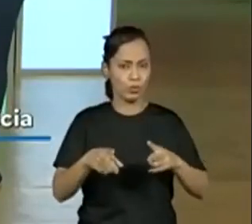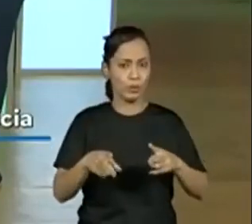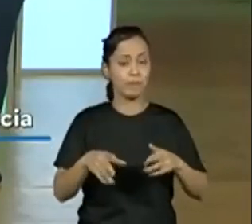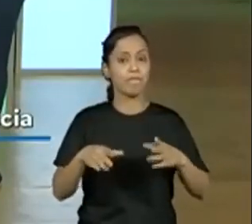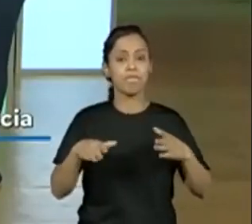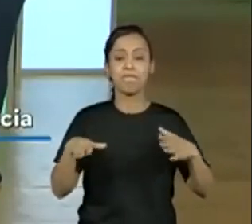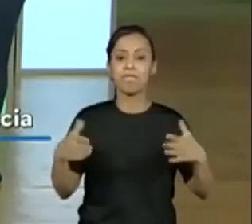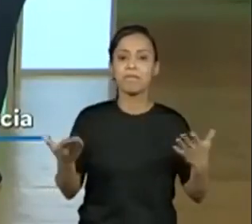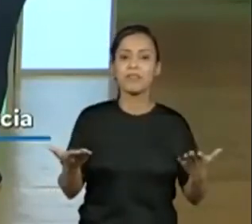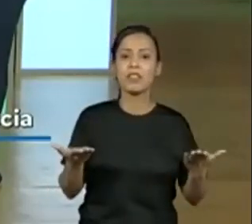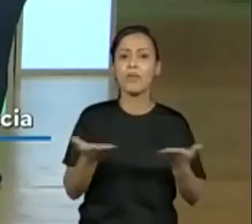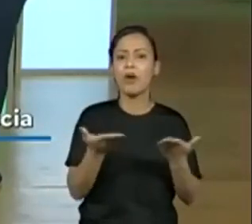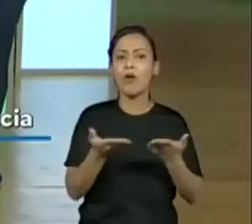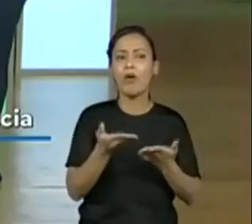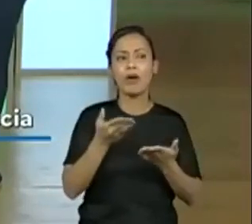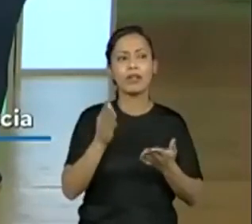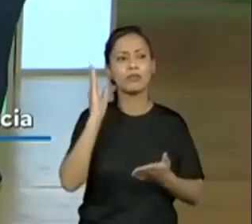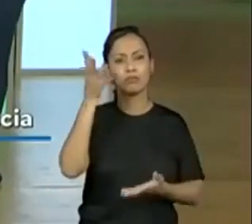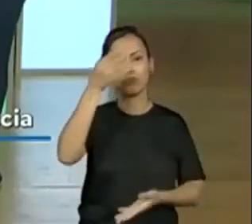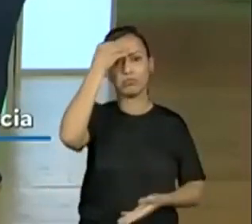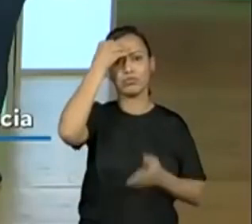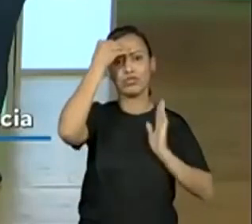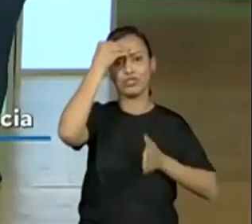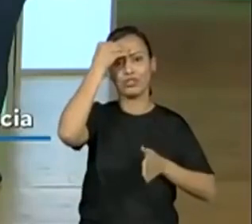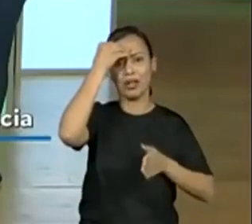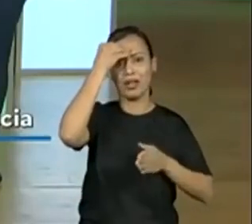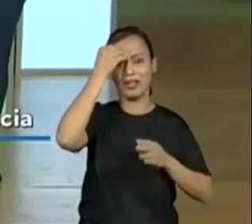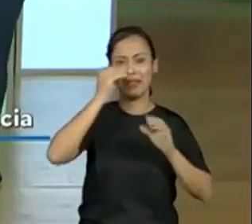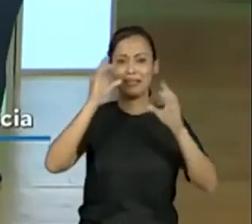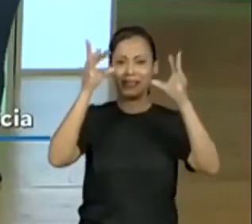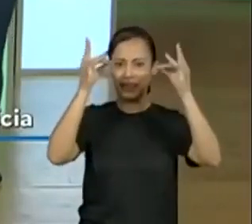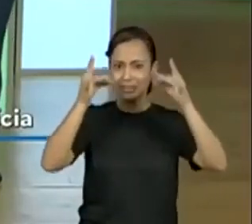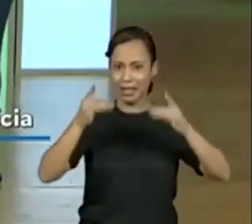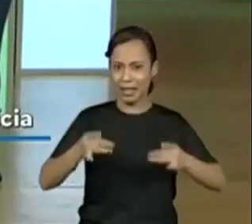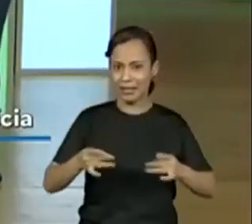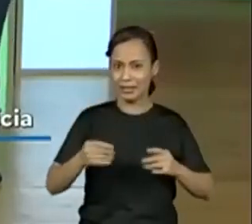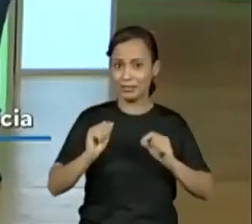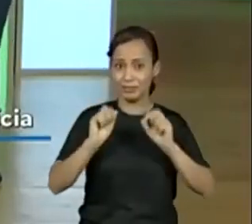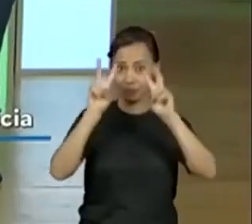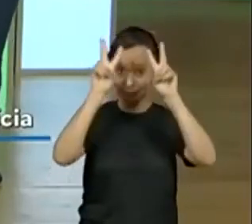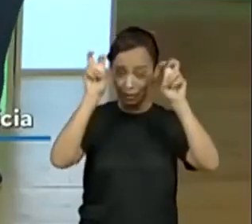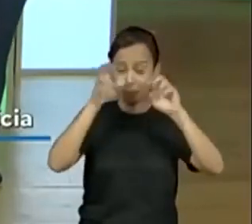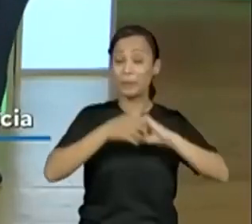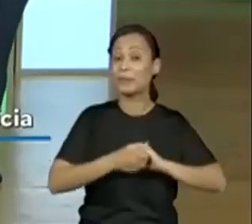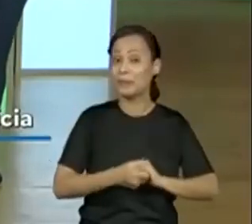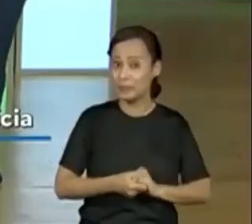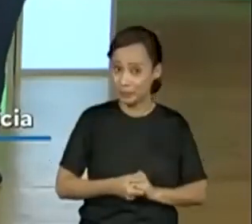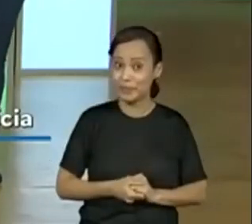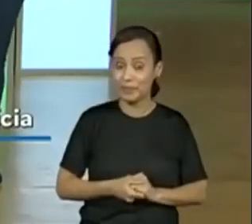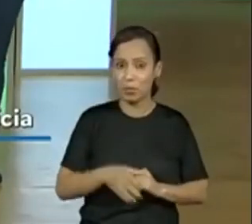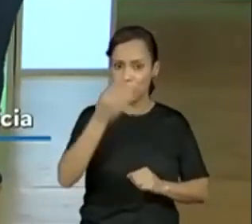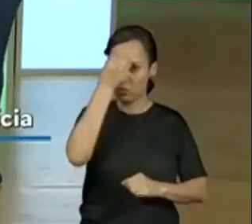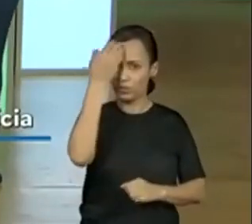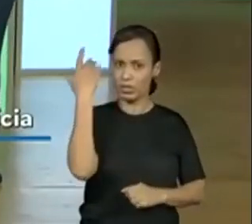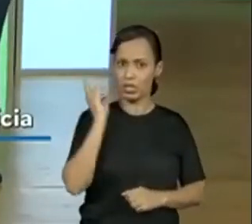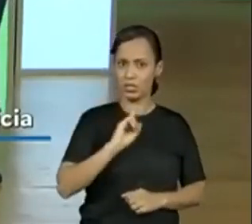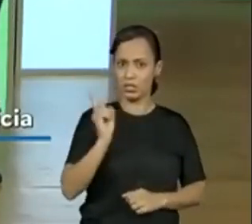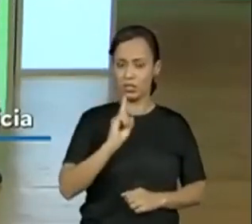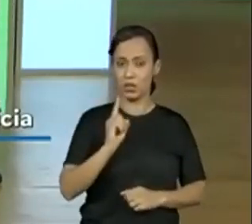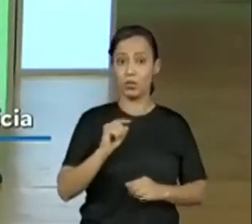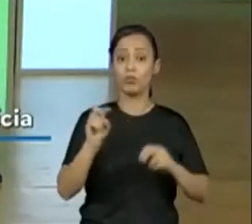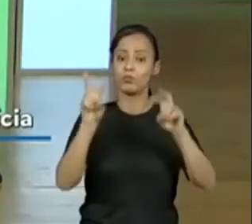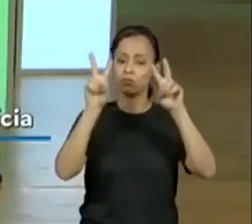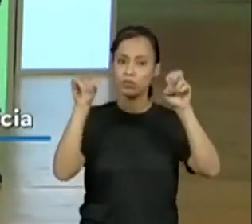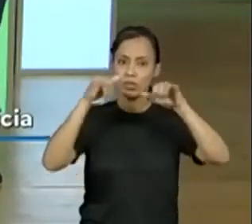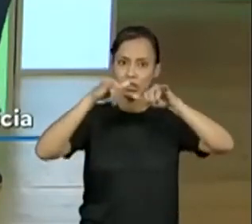Então, por enquanto, ficamos com essas das estruturas, né, professora? Então, não pode esquecer que o gênero, que a notícia tem